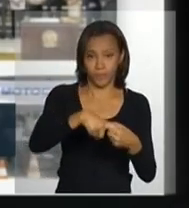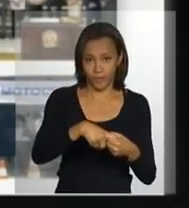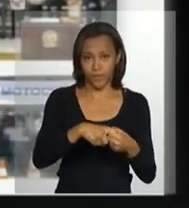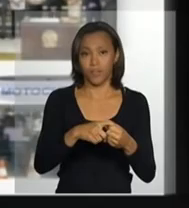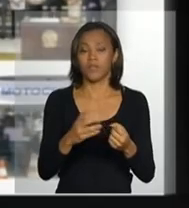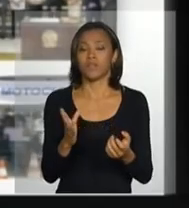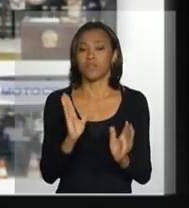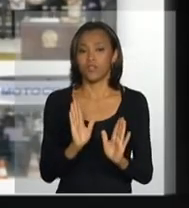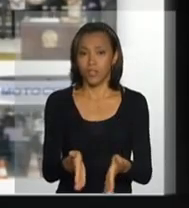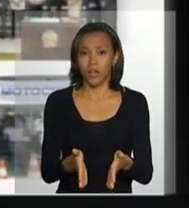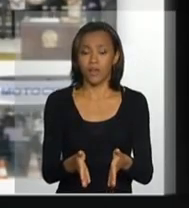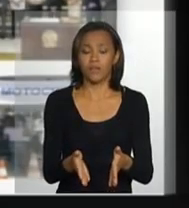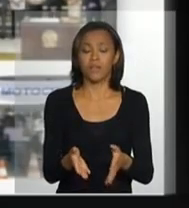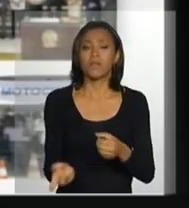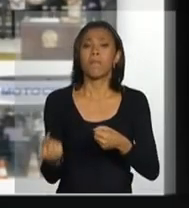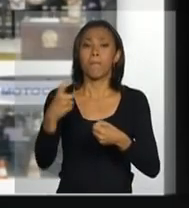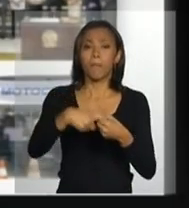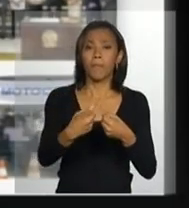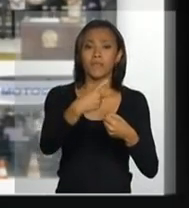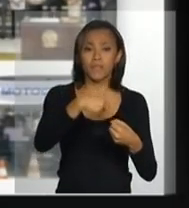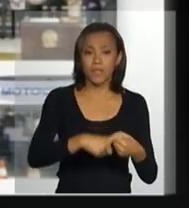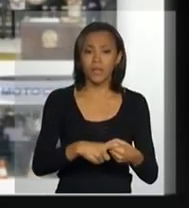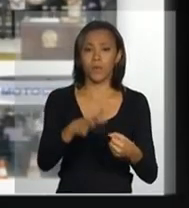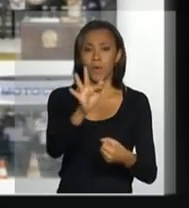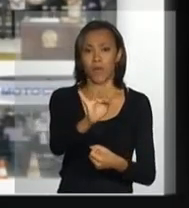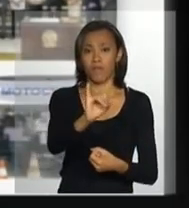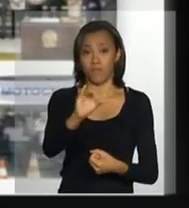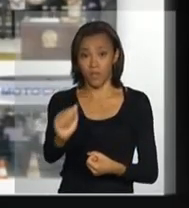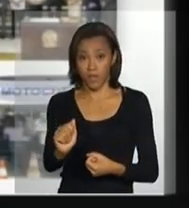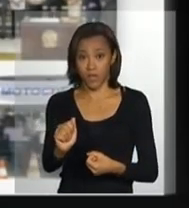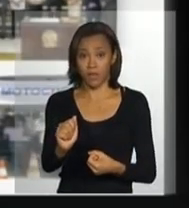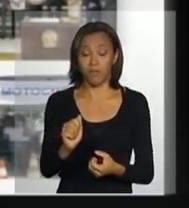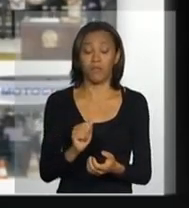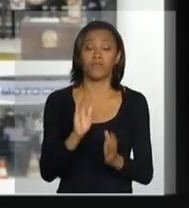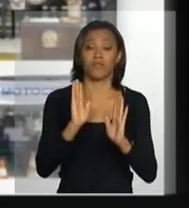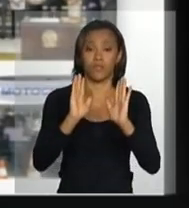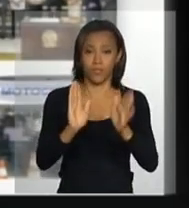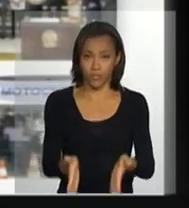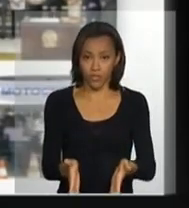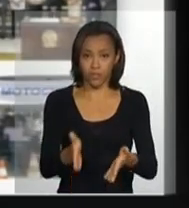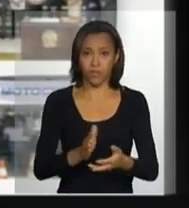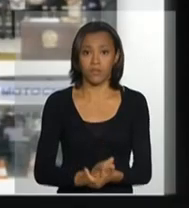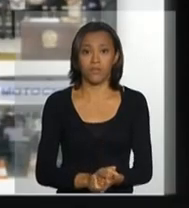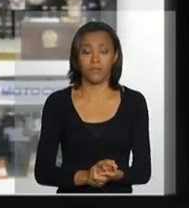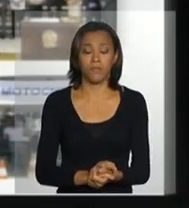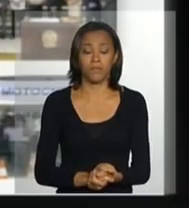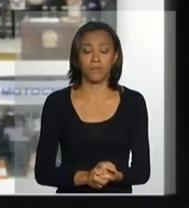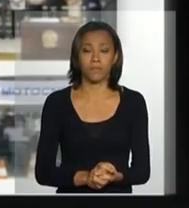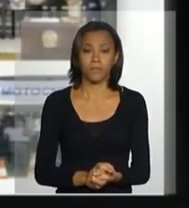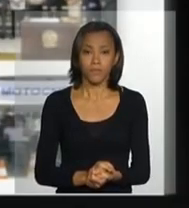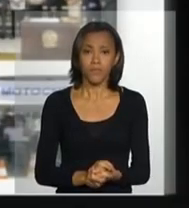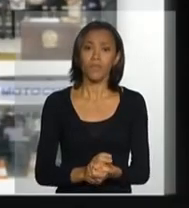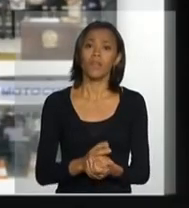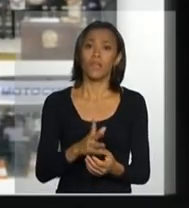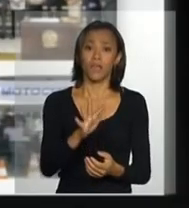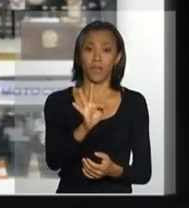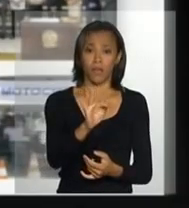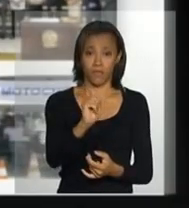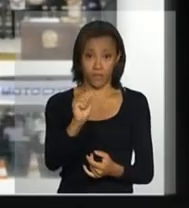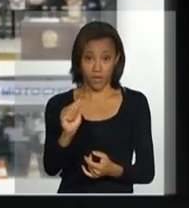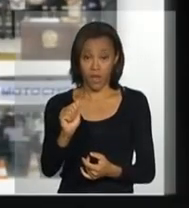exatamente a parceria também com a FIA, a Federação Internacional de Automobilismo, que também